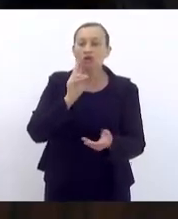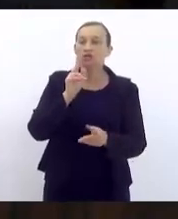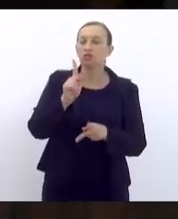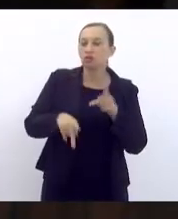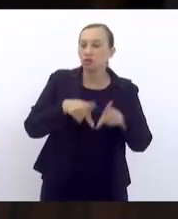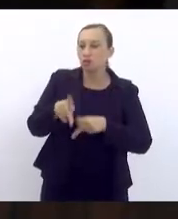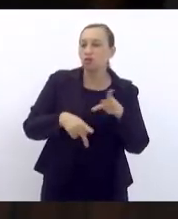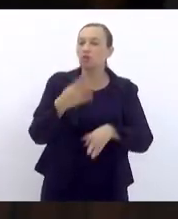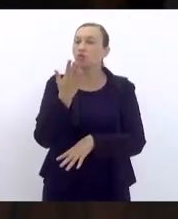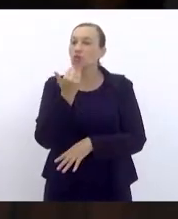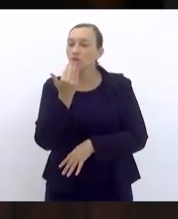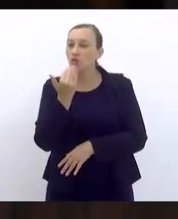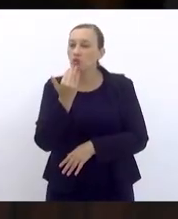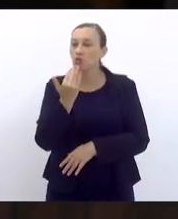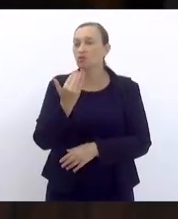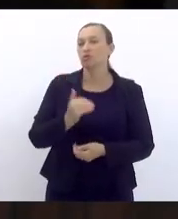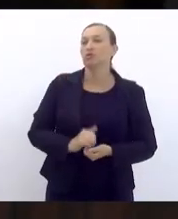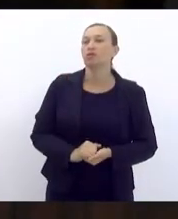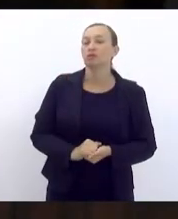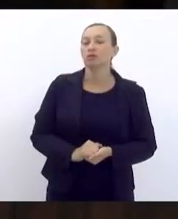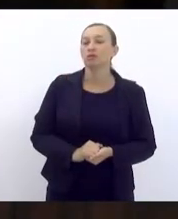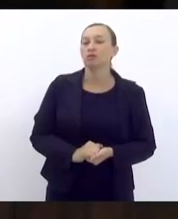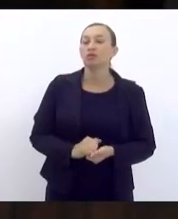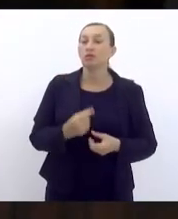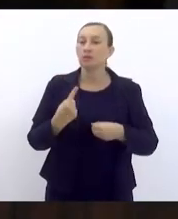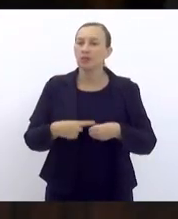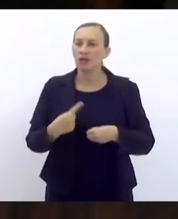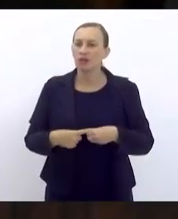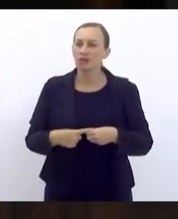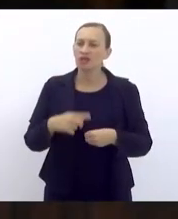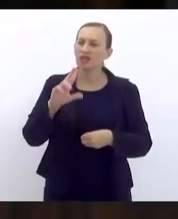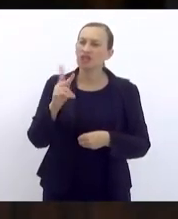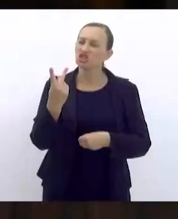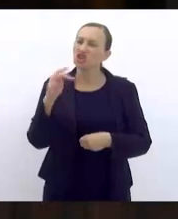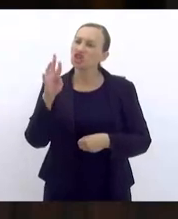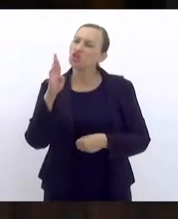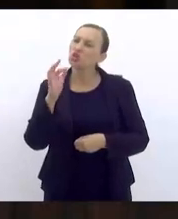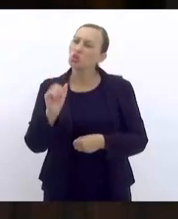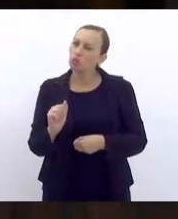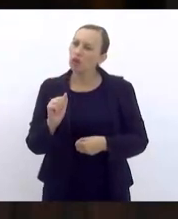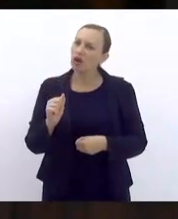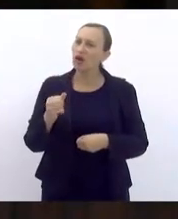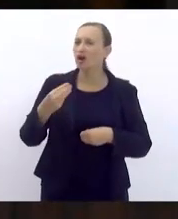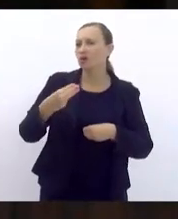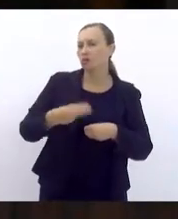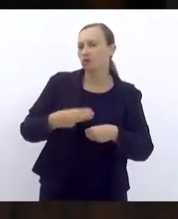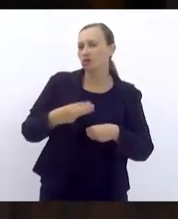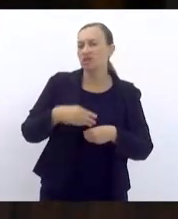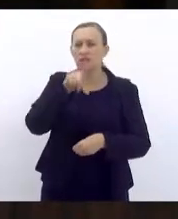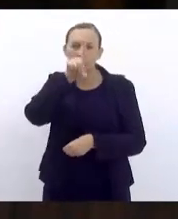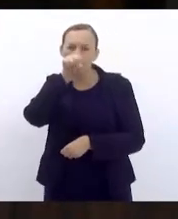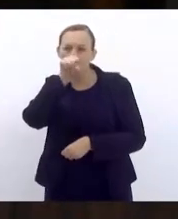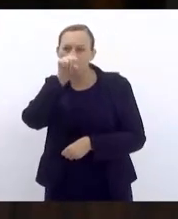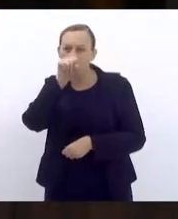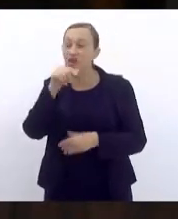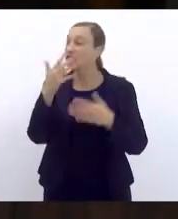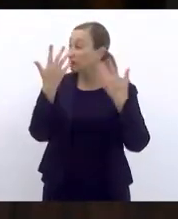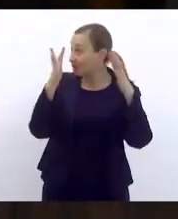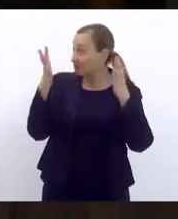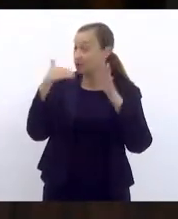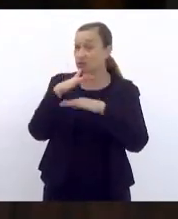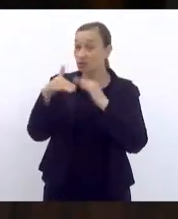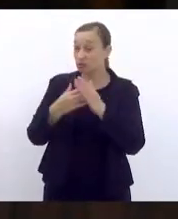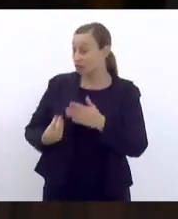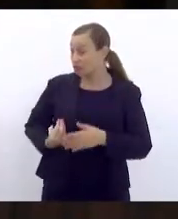refeição ao valor módico no bairro da Chatuba, no município de Mesquita. Já saudamos os presentes aí